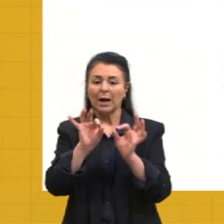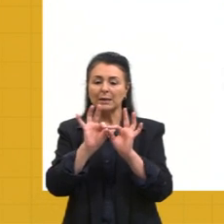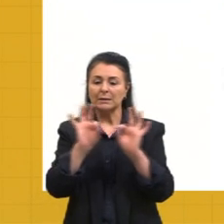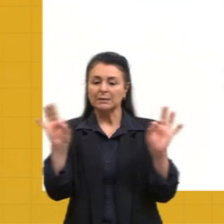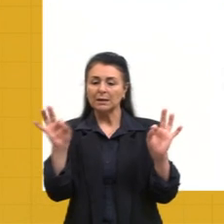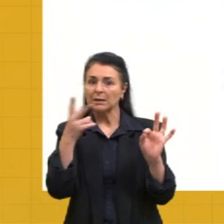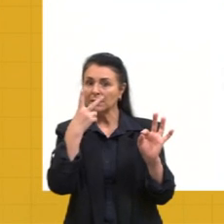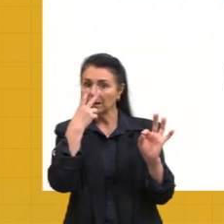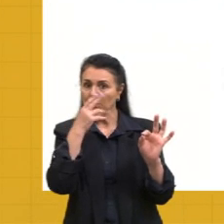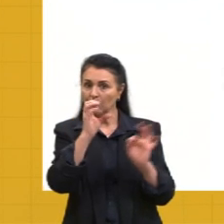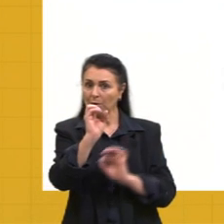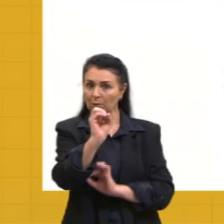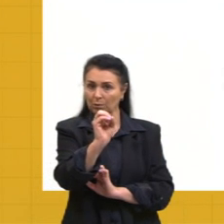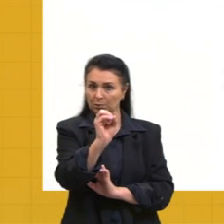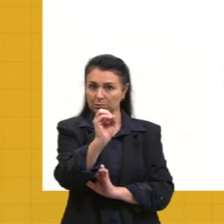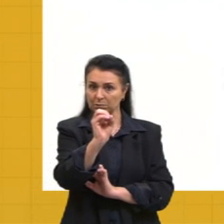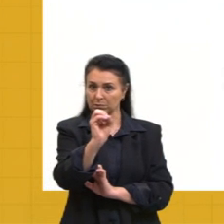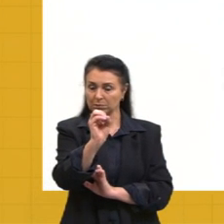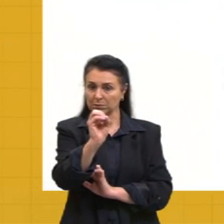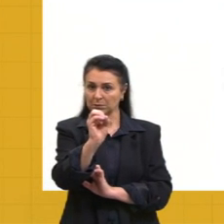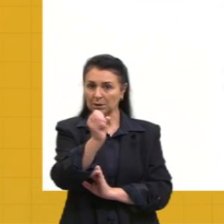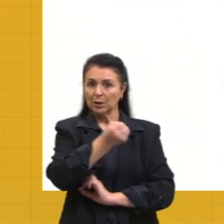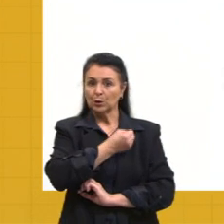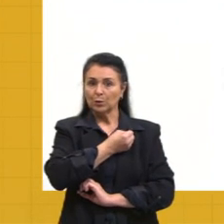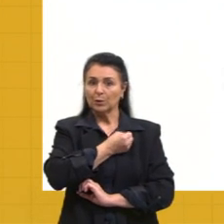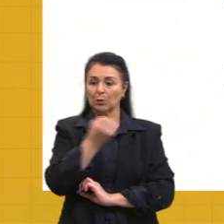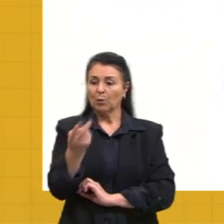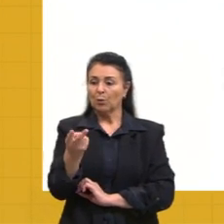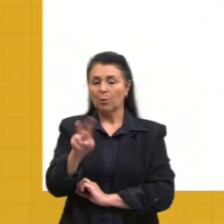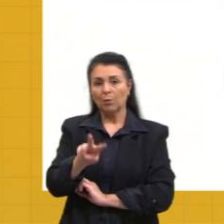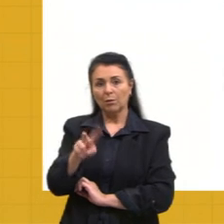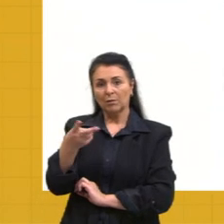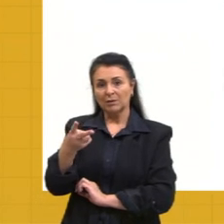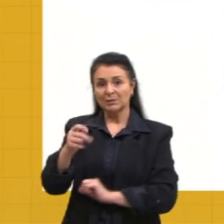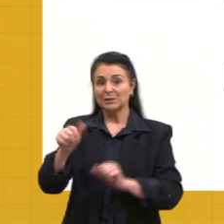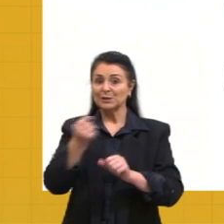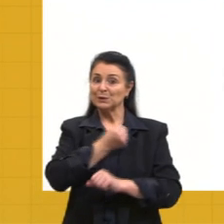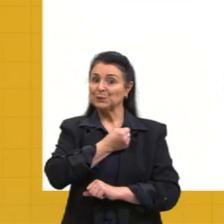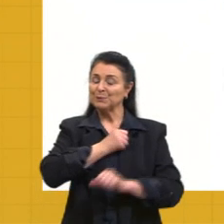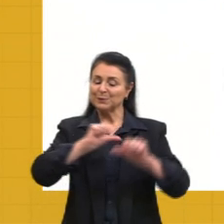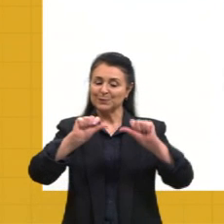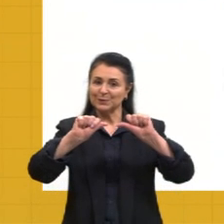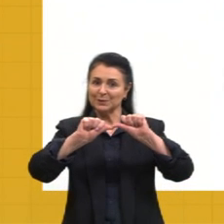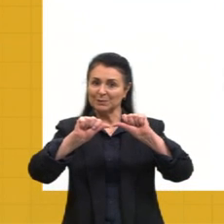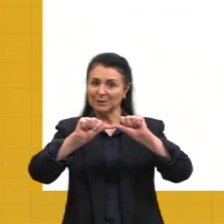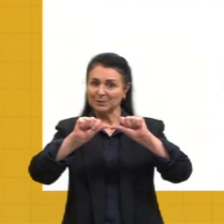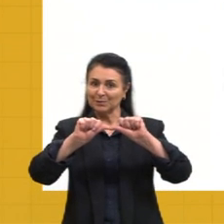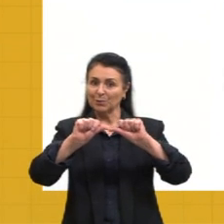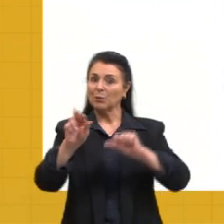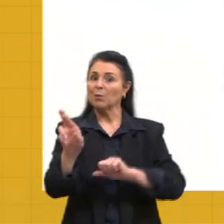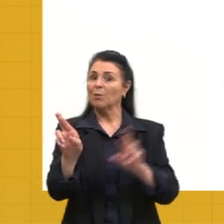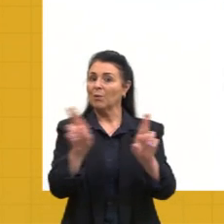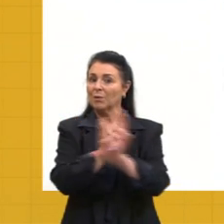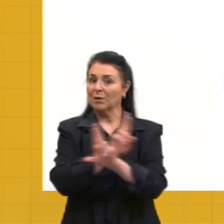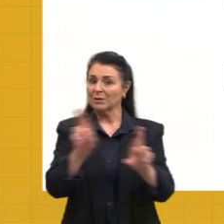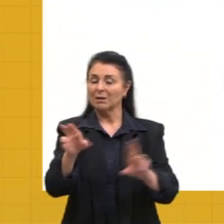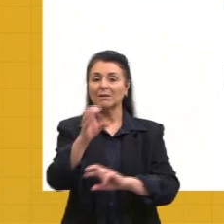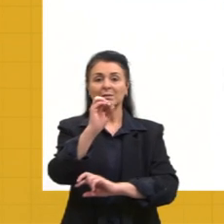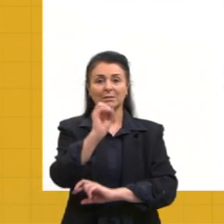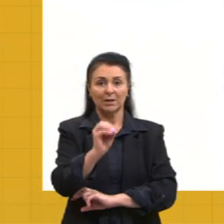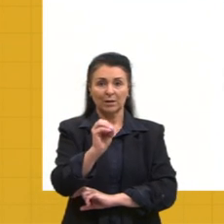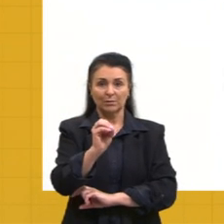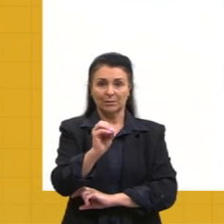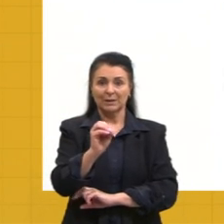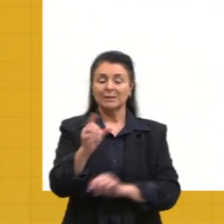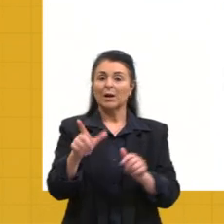Então, os números opostos, então, são números simétricos em relação a zero, como eu falei antes. Porém, em lados